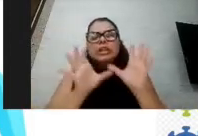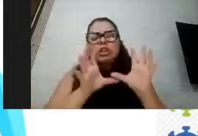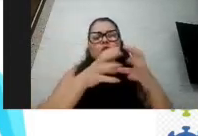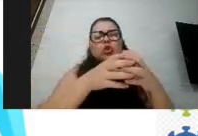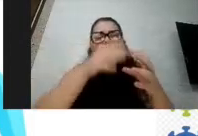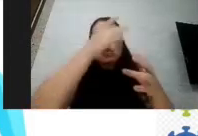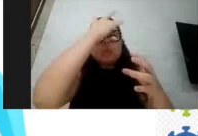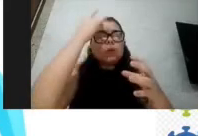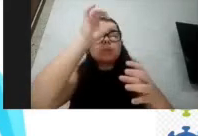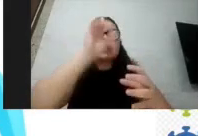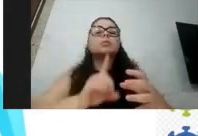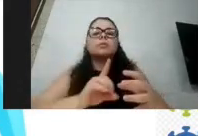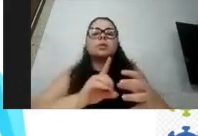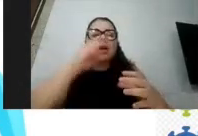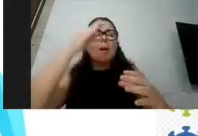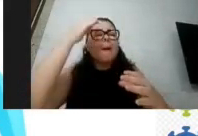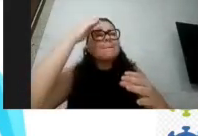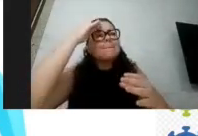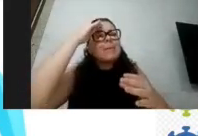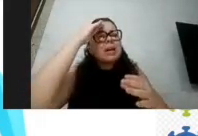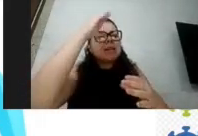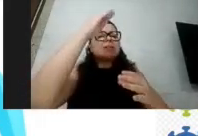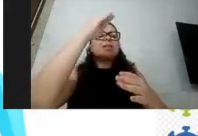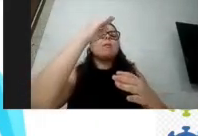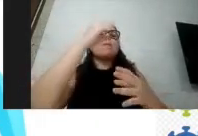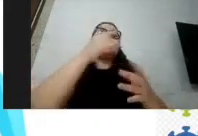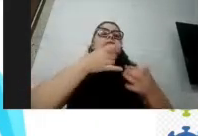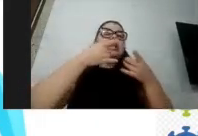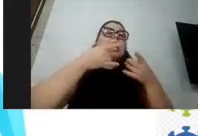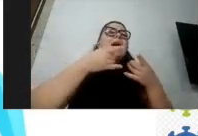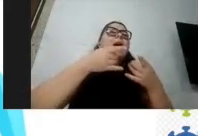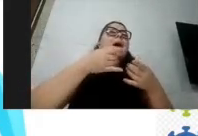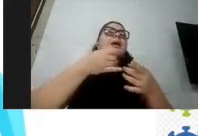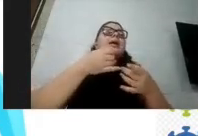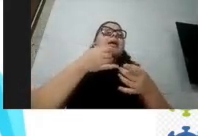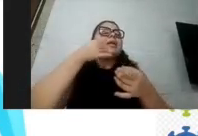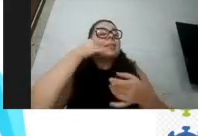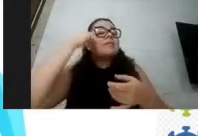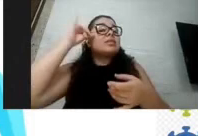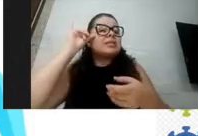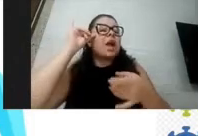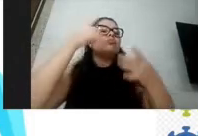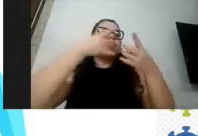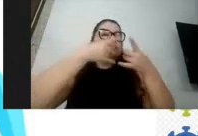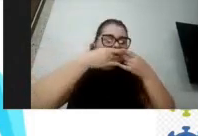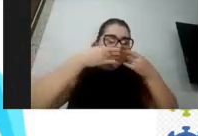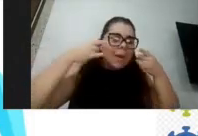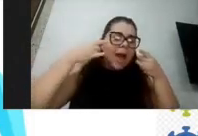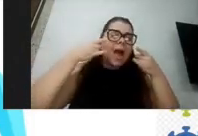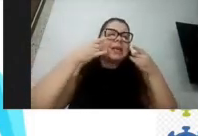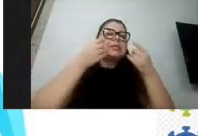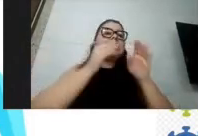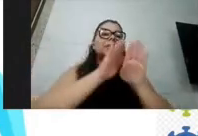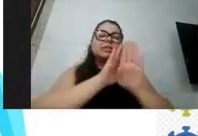principalmente em relação à proteção, então uso de máscaras, distanciamento, e agora que a gente está numa